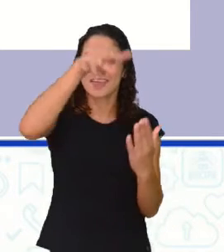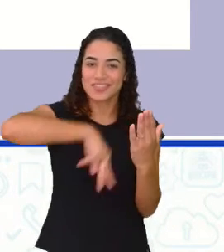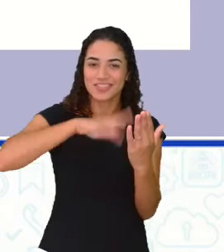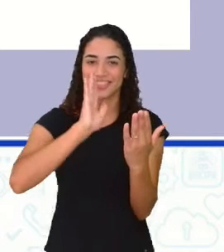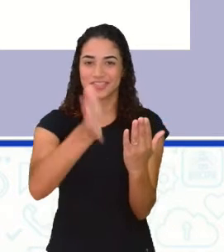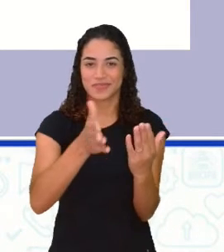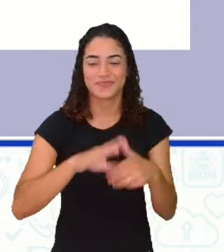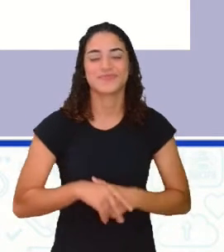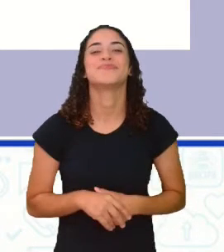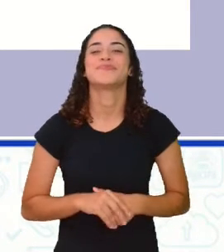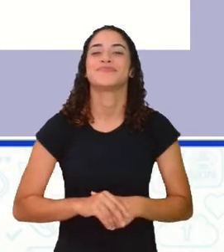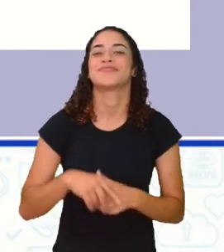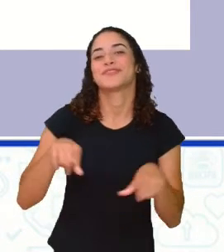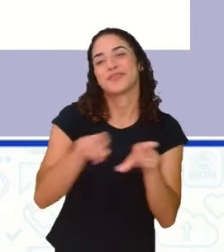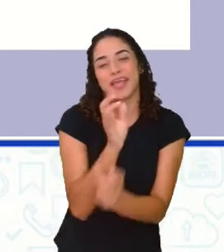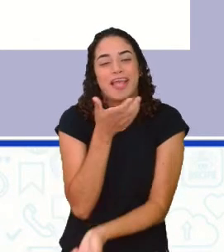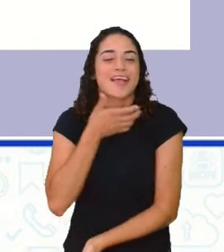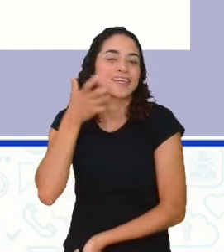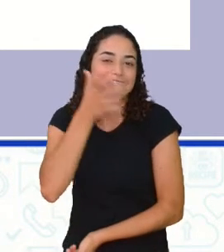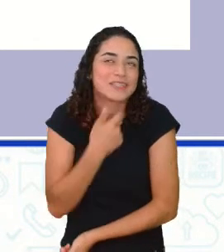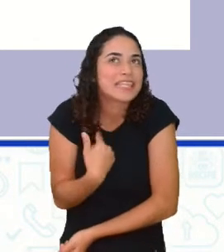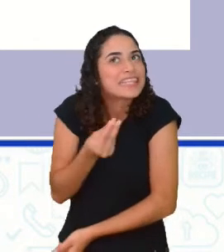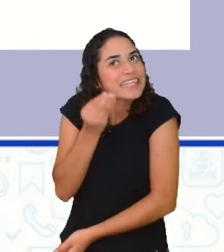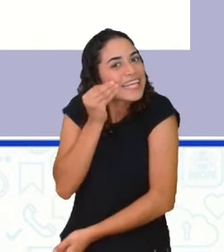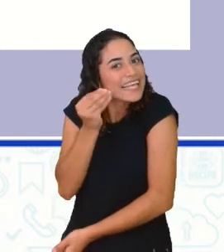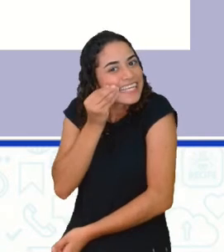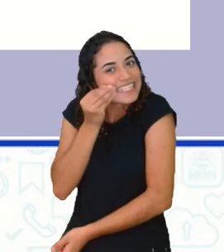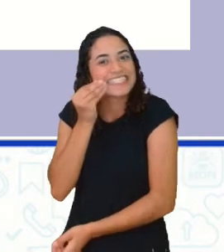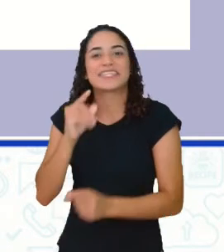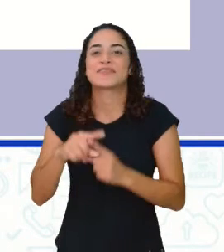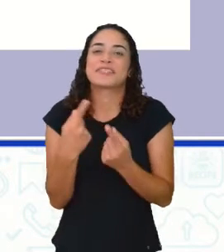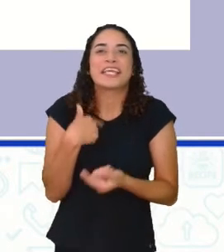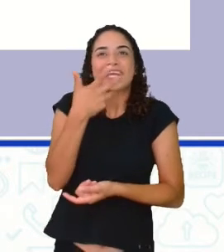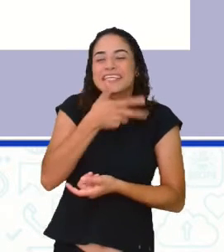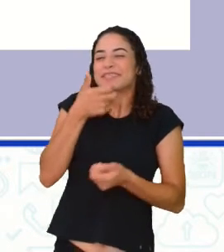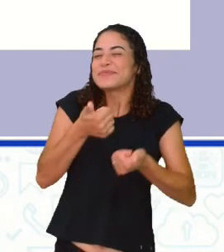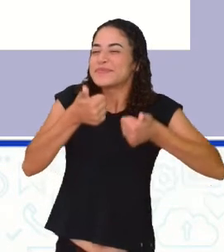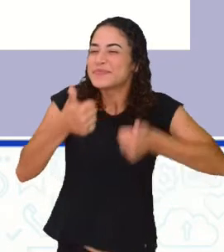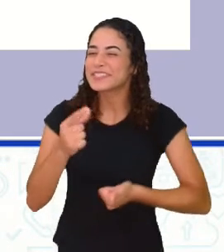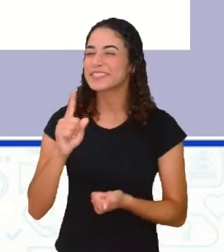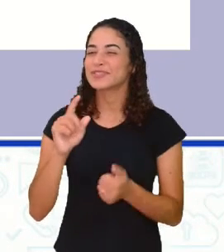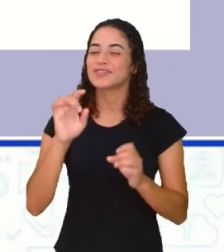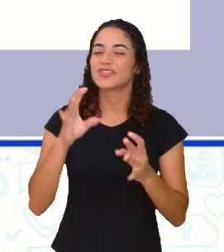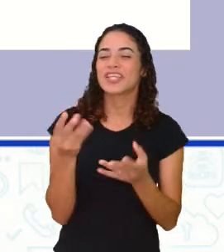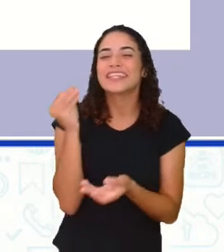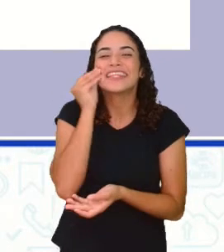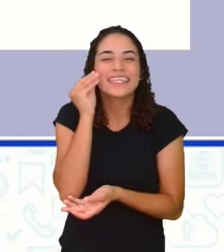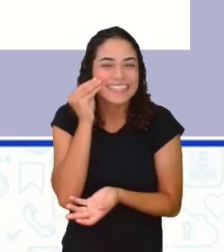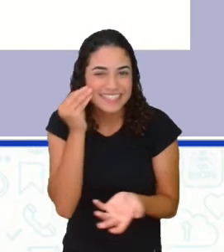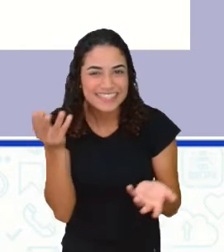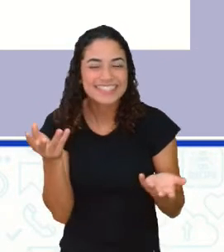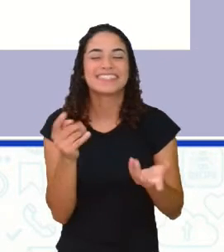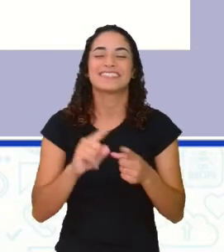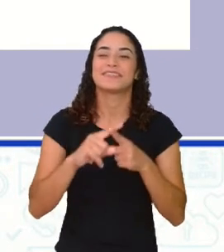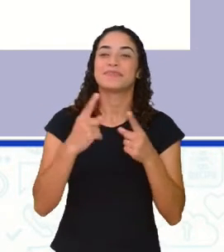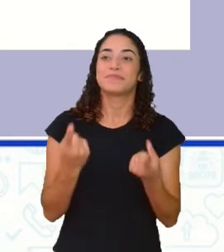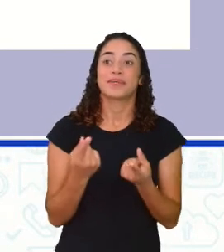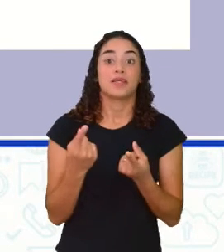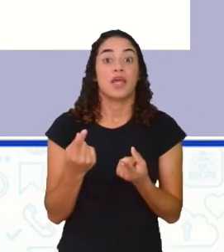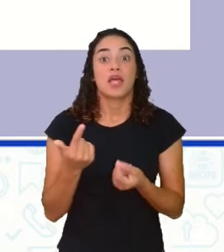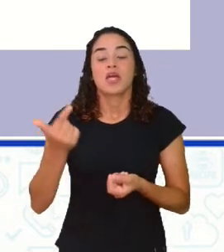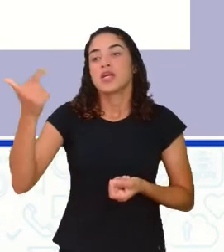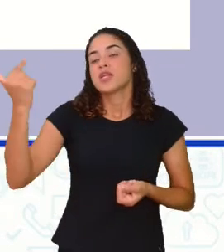ler, cantar, não é? Eu tentei, mas não cantei. Fui só entonando aqui. Não tem tanta